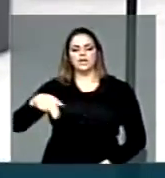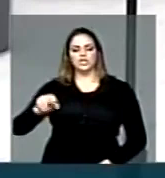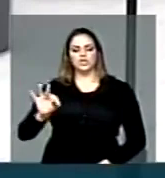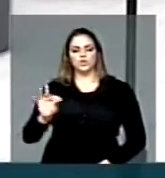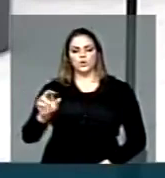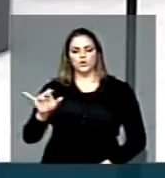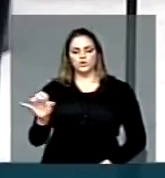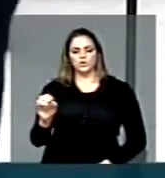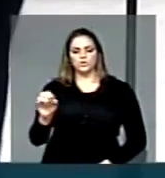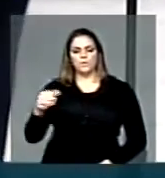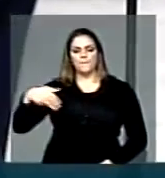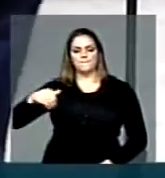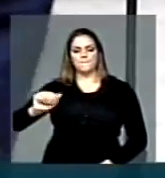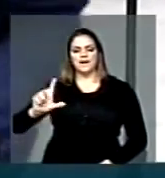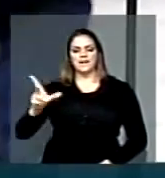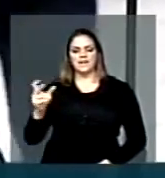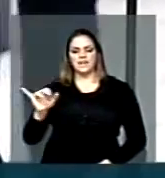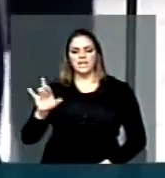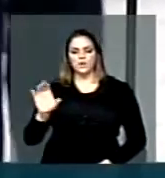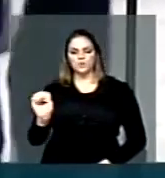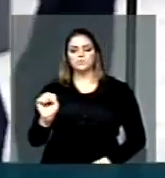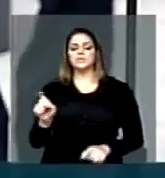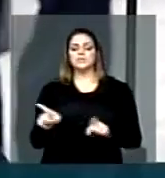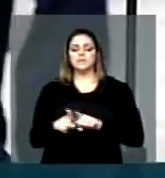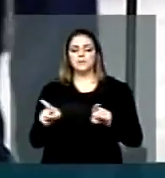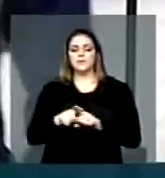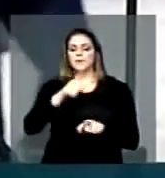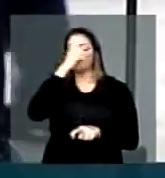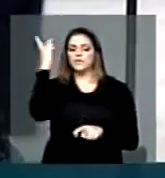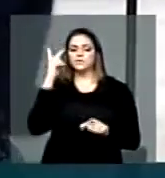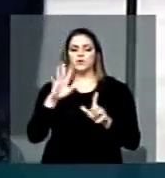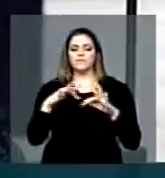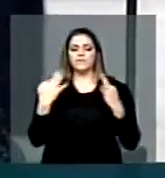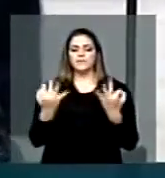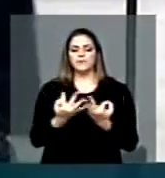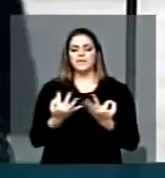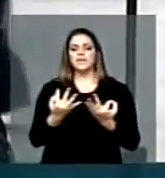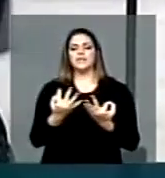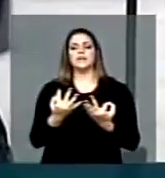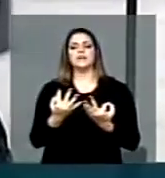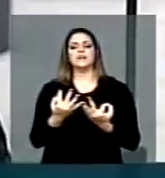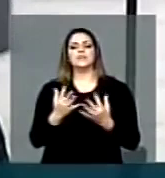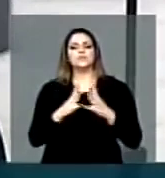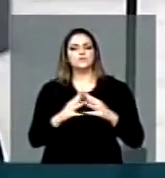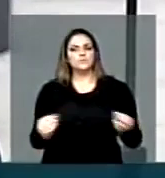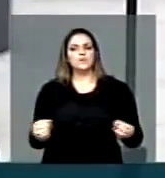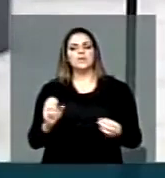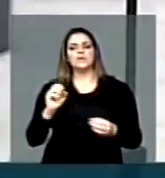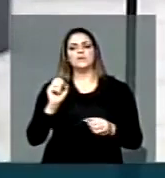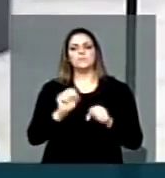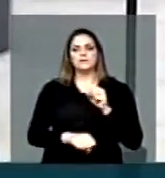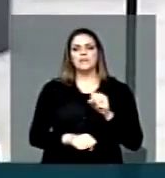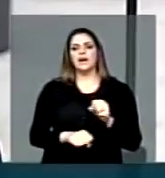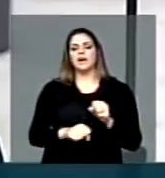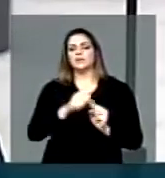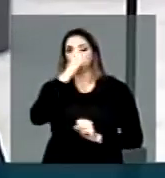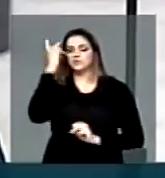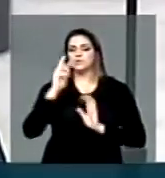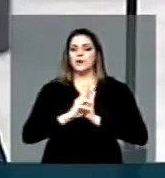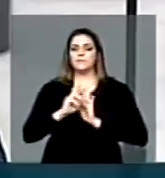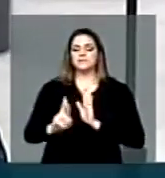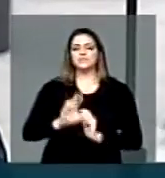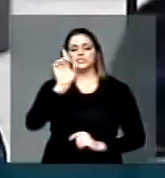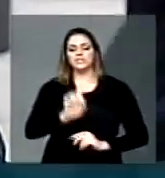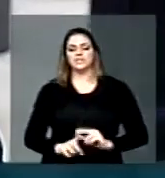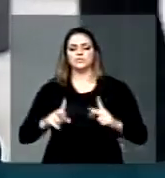Malheiros, além dos familiares e representantes das entidades de defesa dos direitos humanos. Vai ser um evento